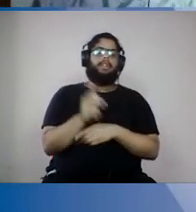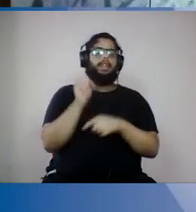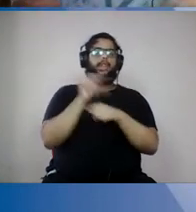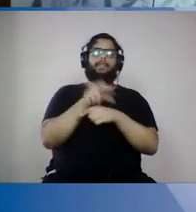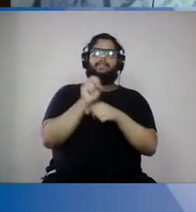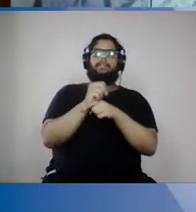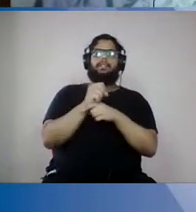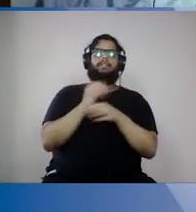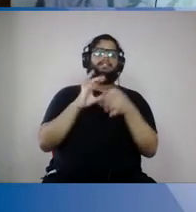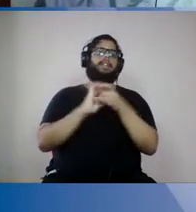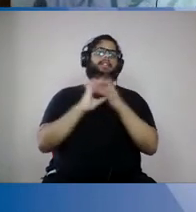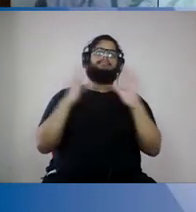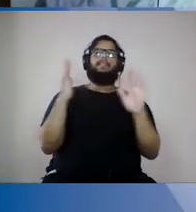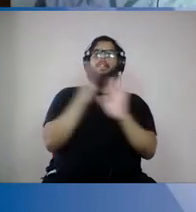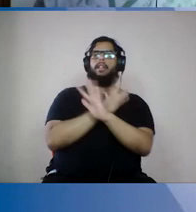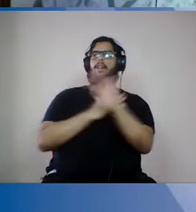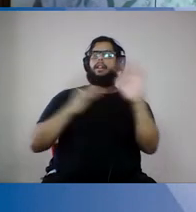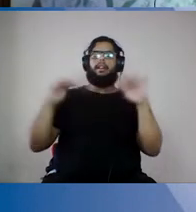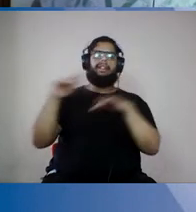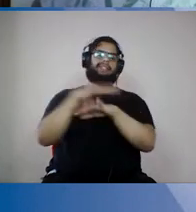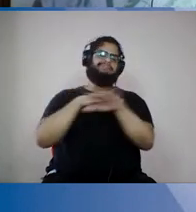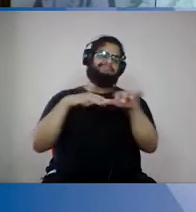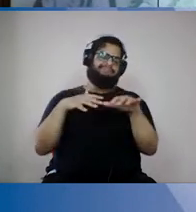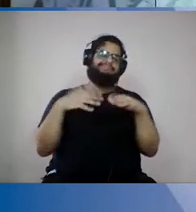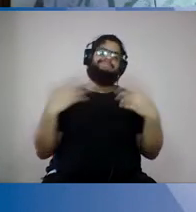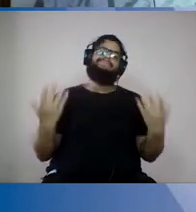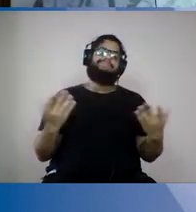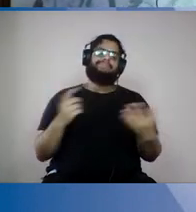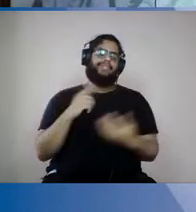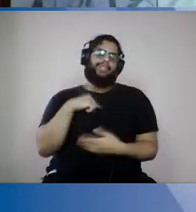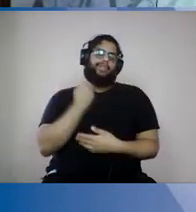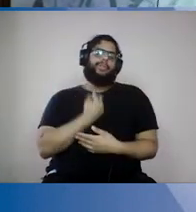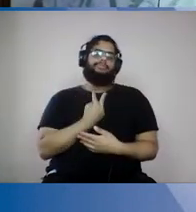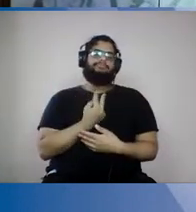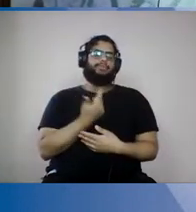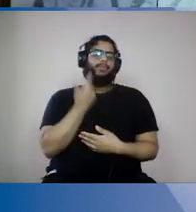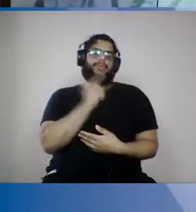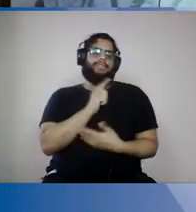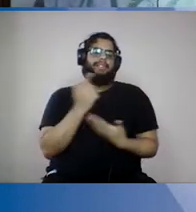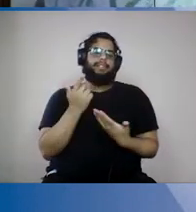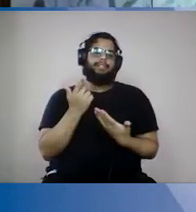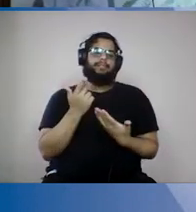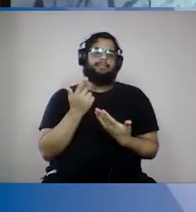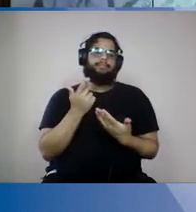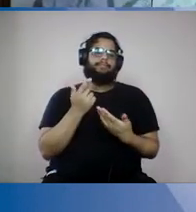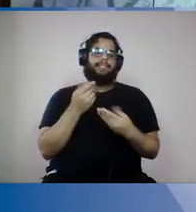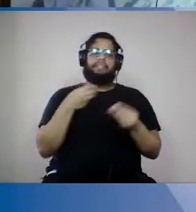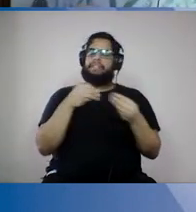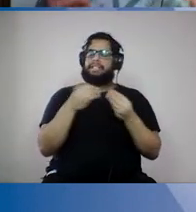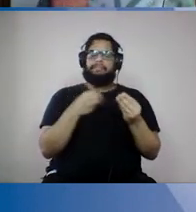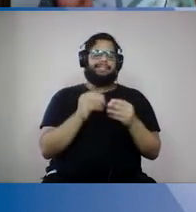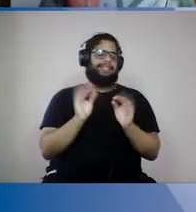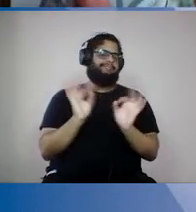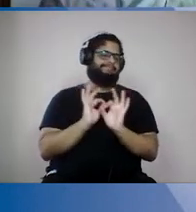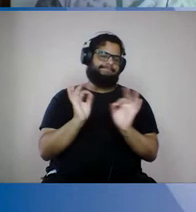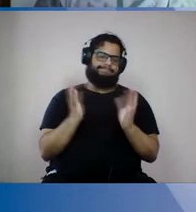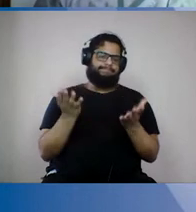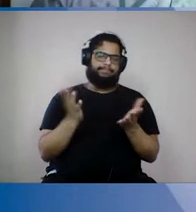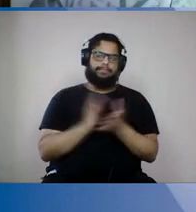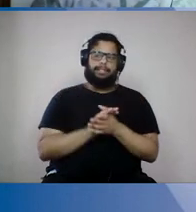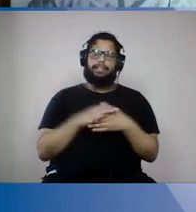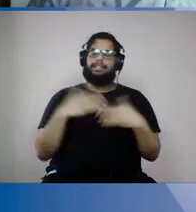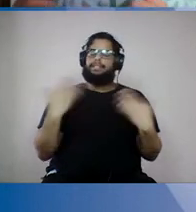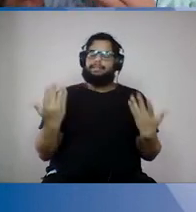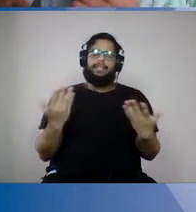circulando pela cidade afora, nós não conseguimos flexibilizar as coisas. Então, nós temos que conter a